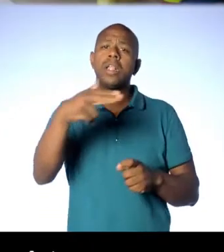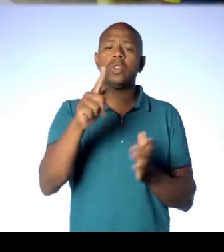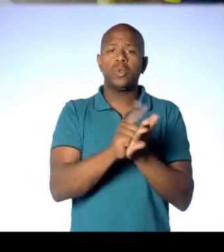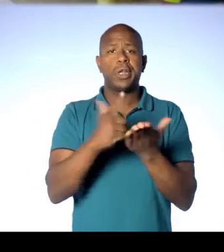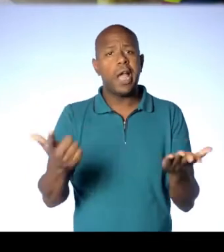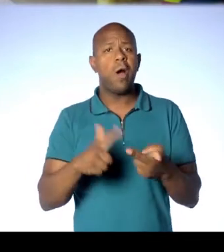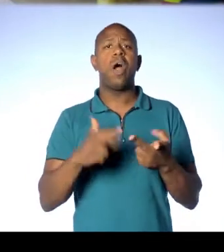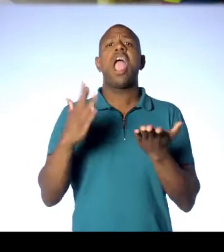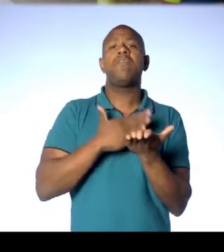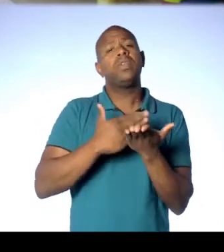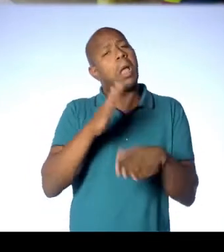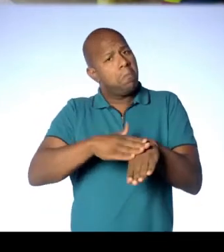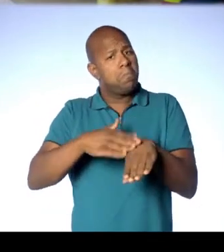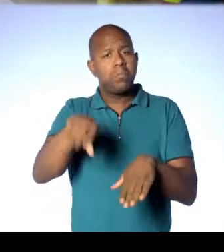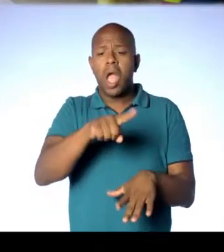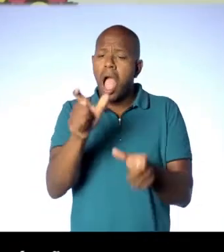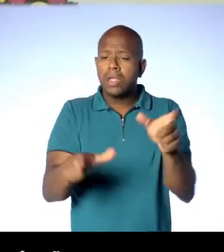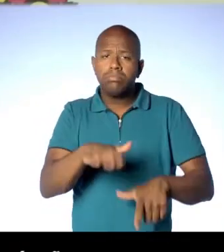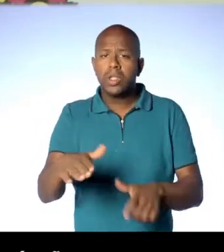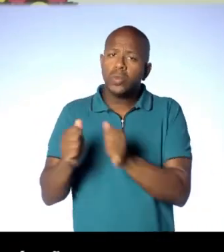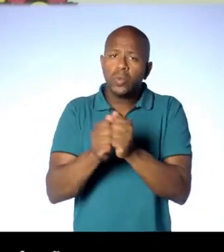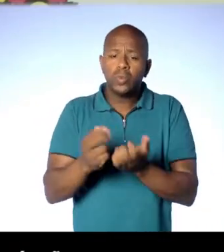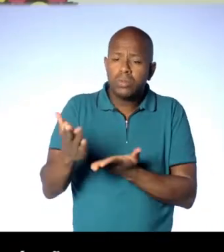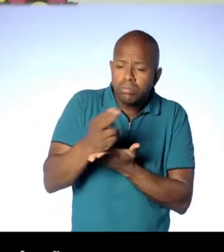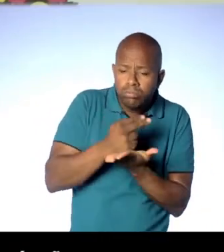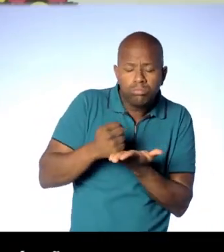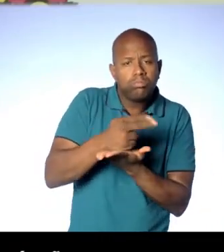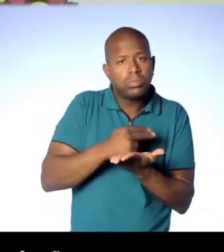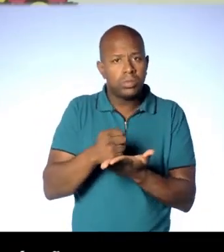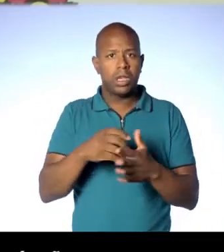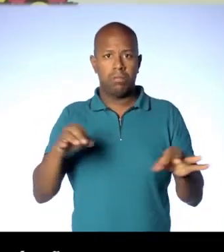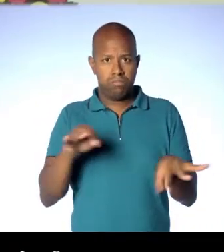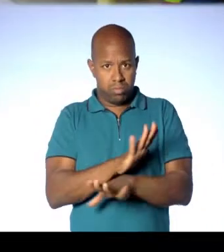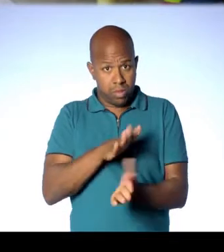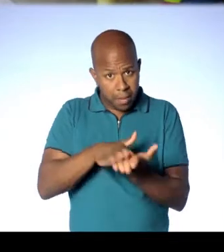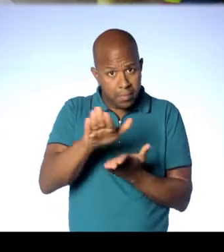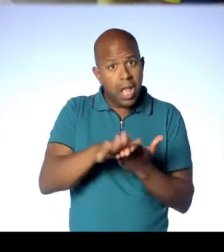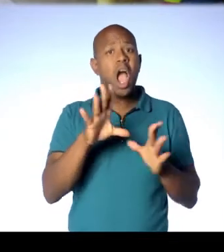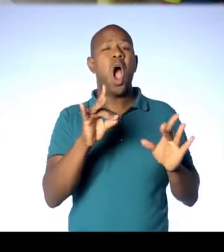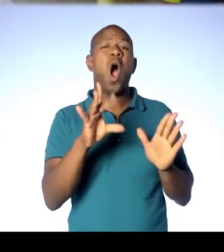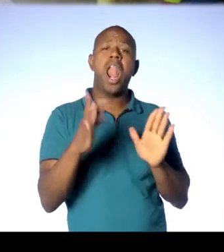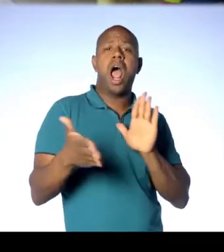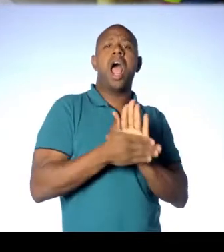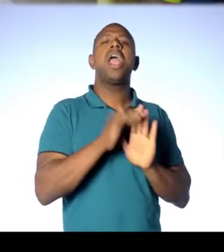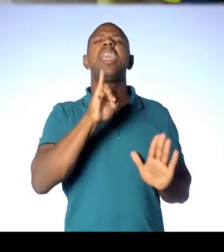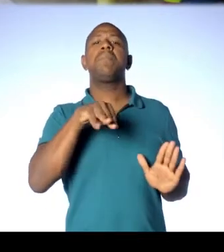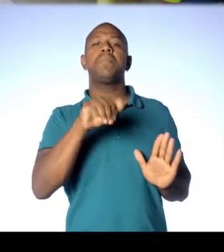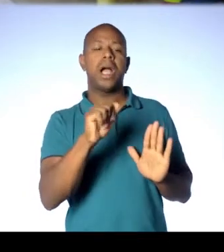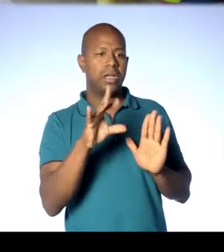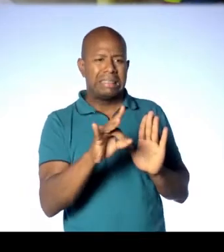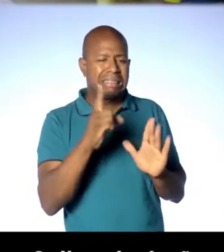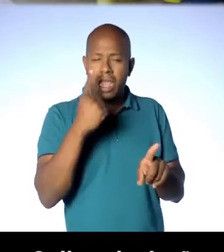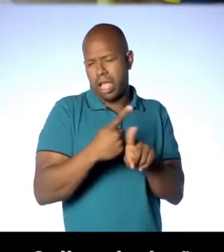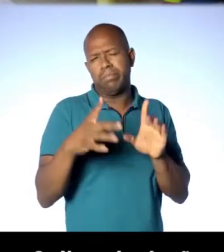revistas ou até mesmo desenhar a história com seus alunos. Agora com as imagens impressas é hora de colar na folha de imã. Essa folha de imã é adesivada, mas se você